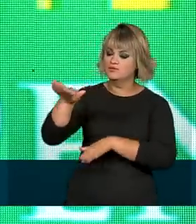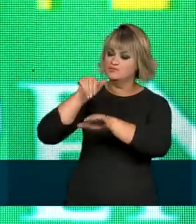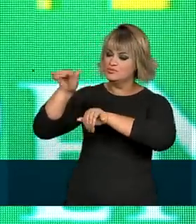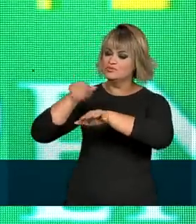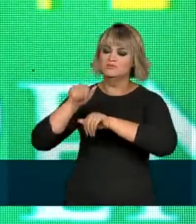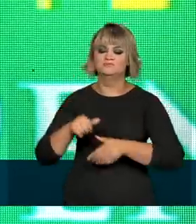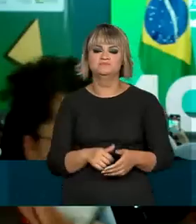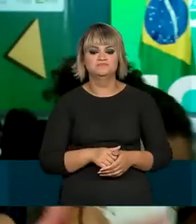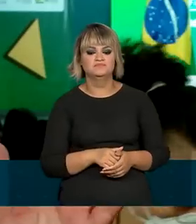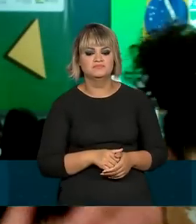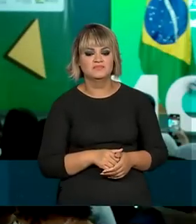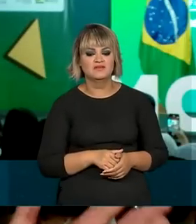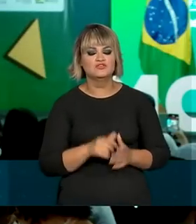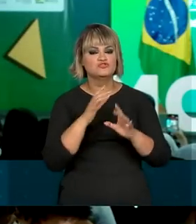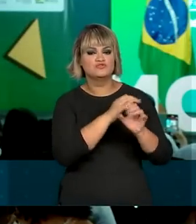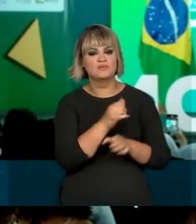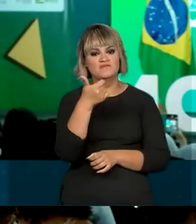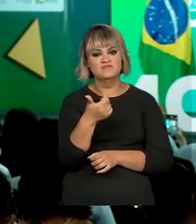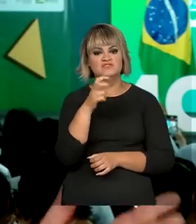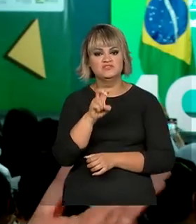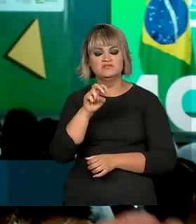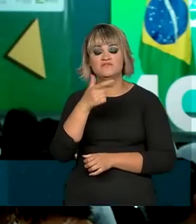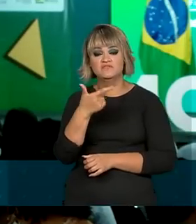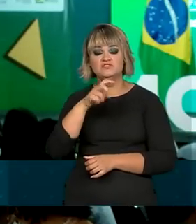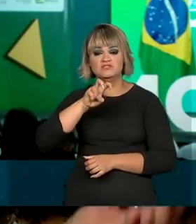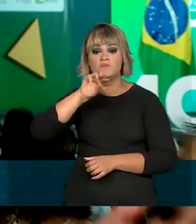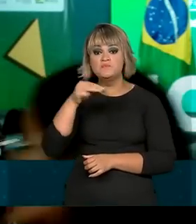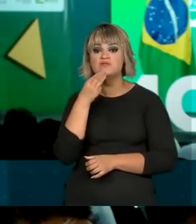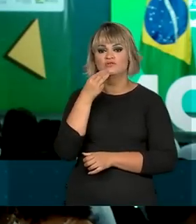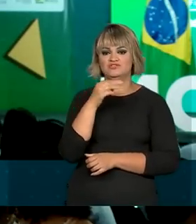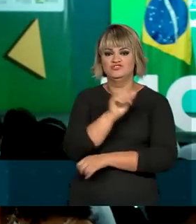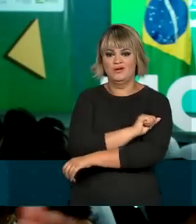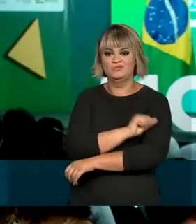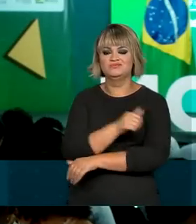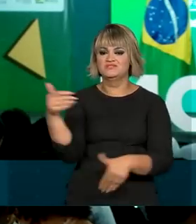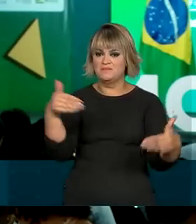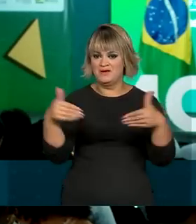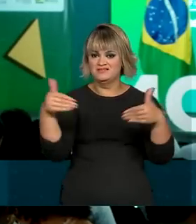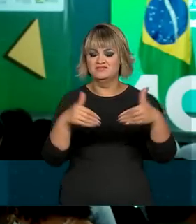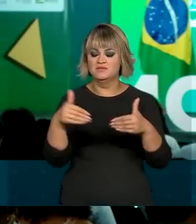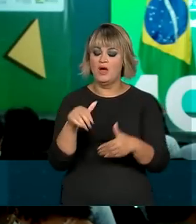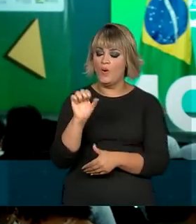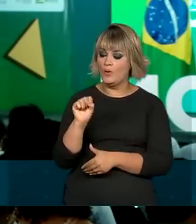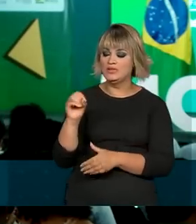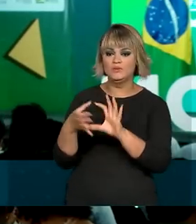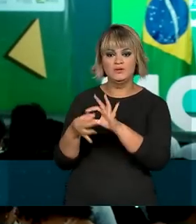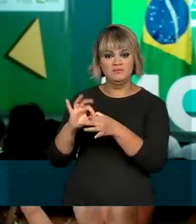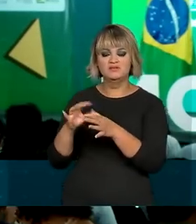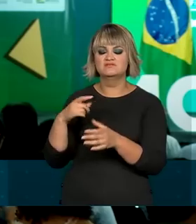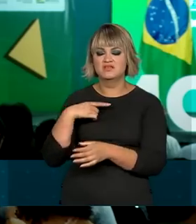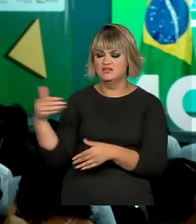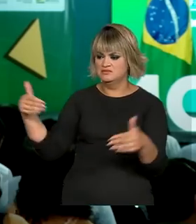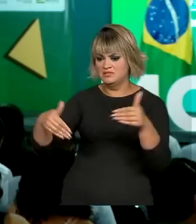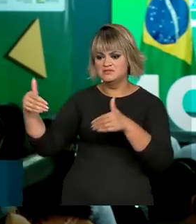para as finais em Brasília. São mais de 25 milhões de alunos por ano que espontaneamente participam de mais de 80 Olimpíadas do Conhecimento. E a